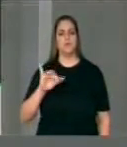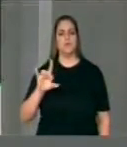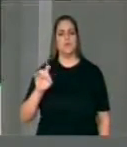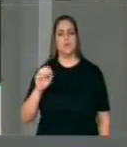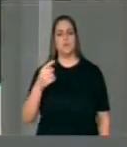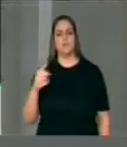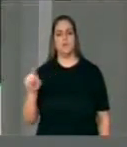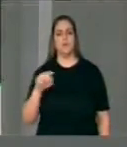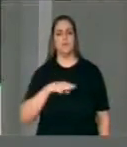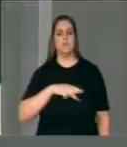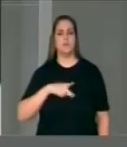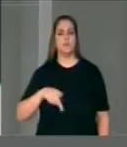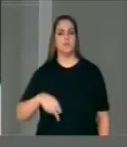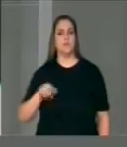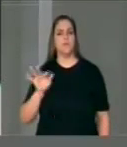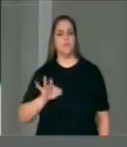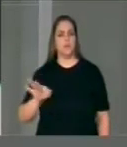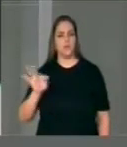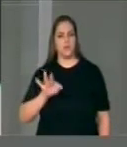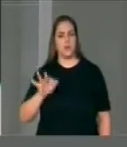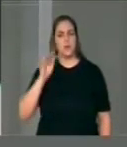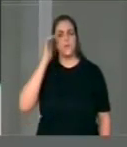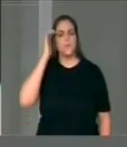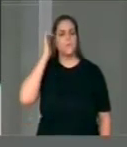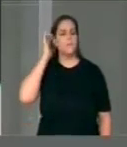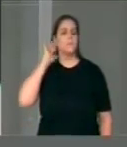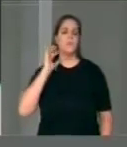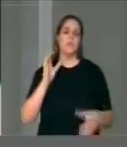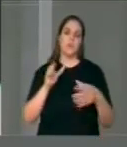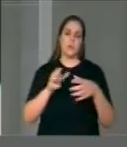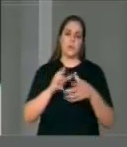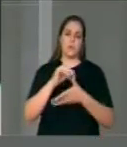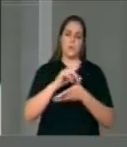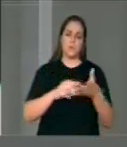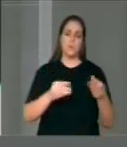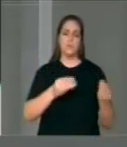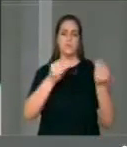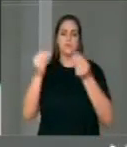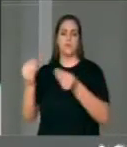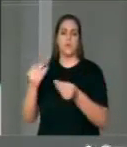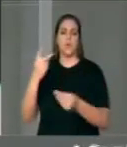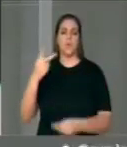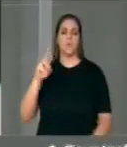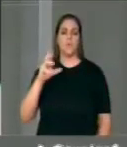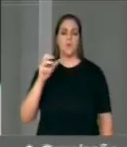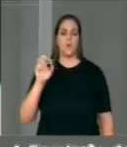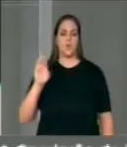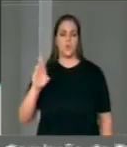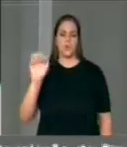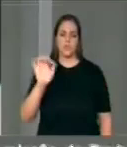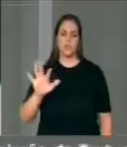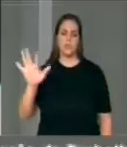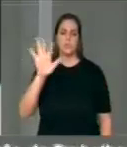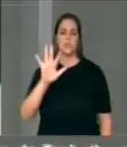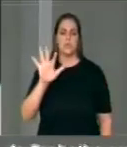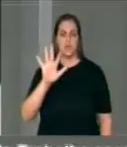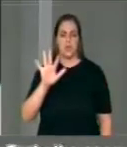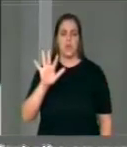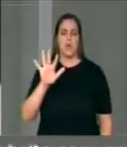que encaminhou ao Procurador-Geral Rodrigo Janot uma nota técnica em